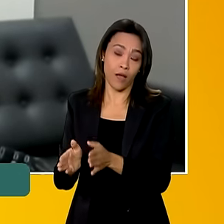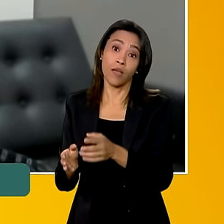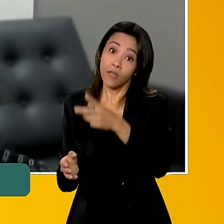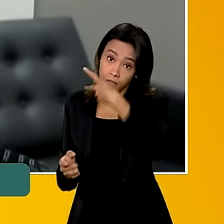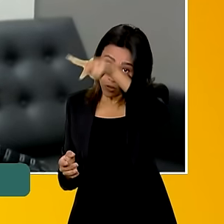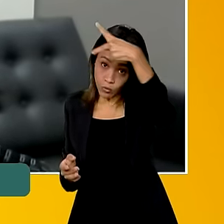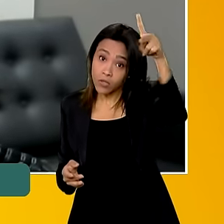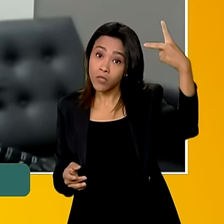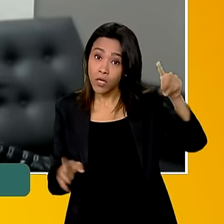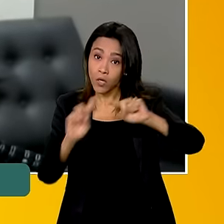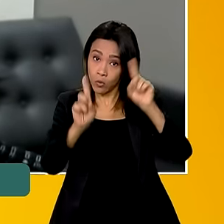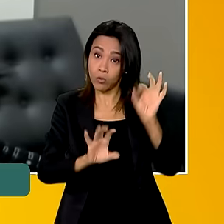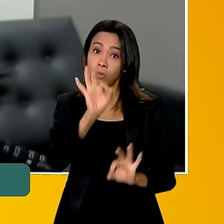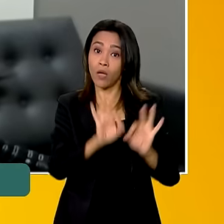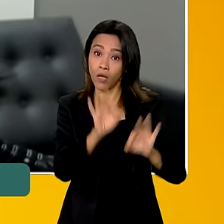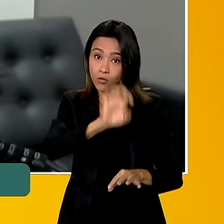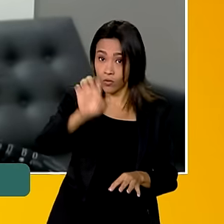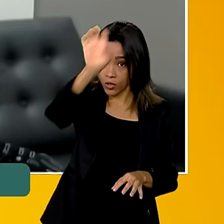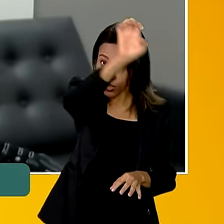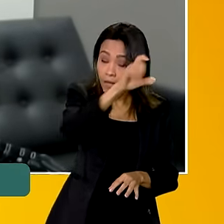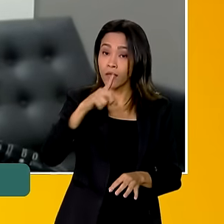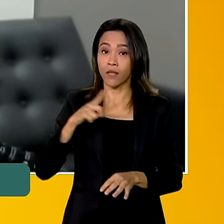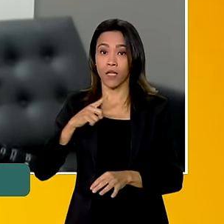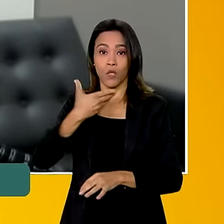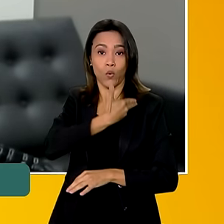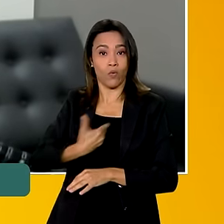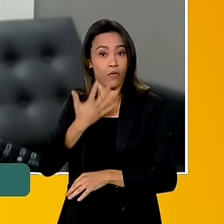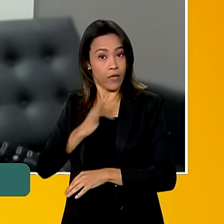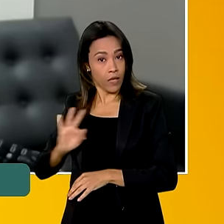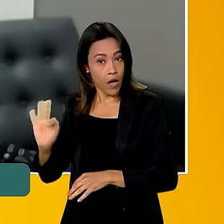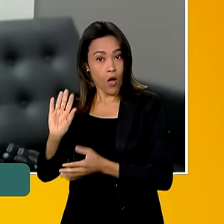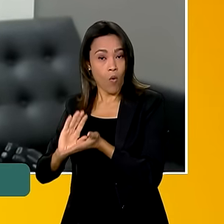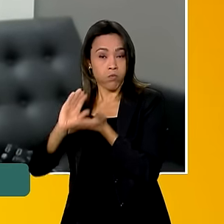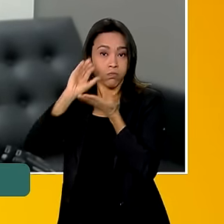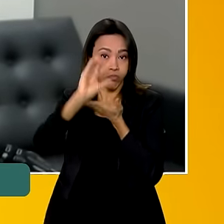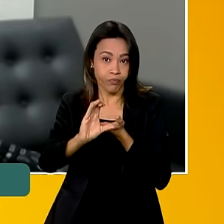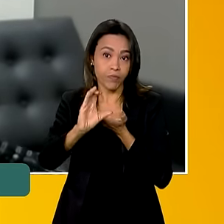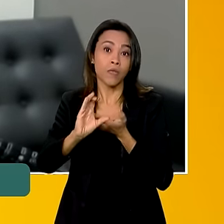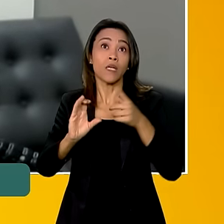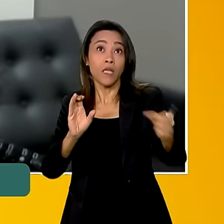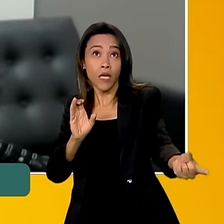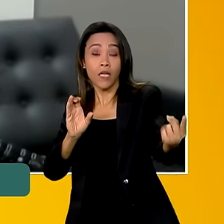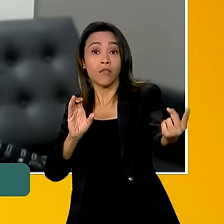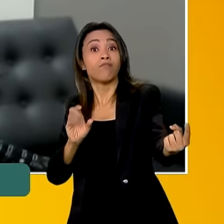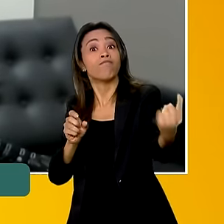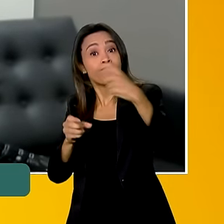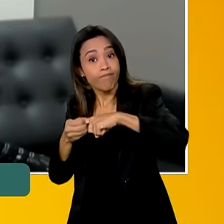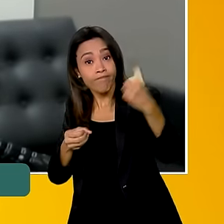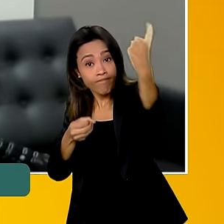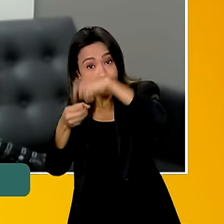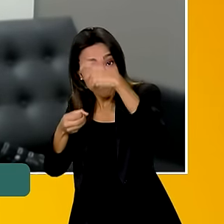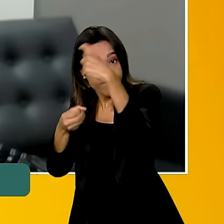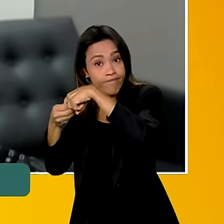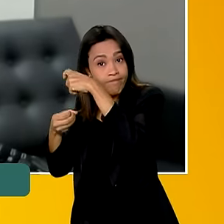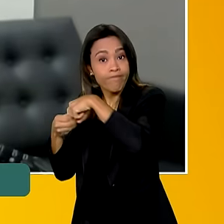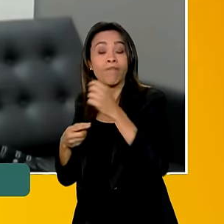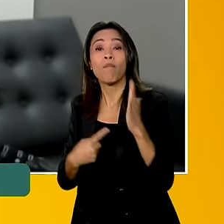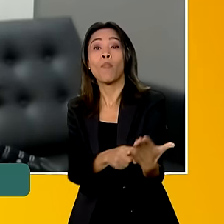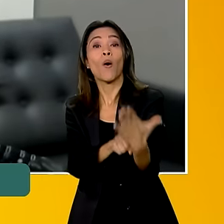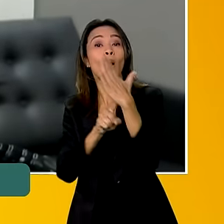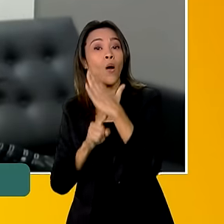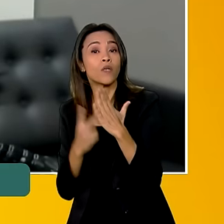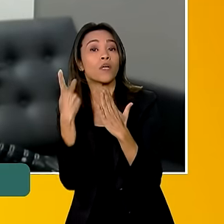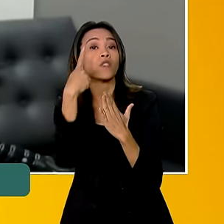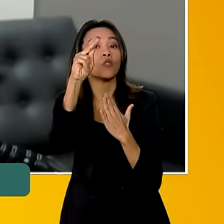estaduais. Então, além do plano federal, dos recursos federais, com a adesão dos estados, os estados também apresentam a sua parte de